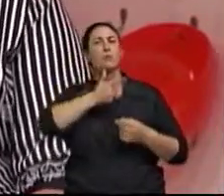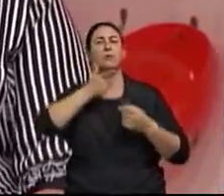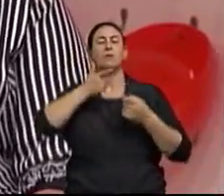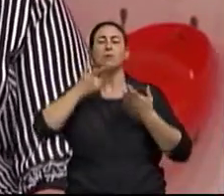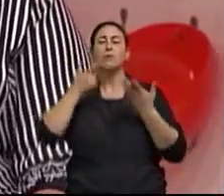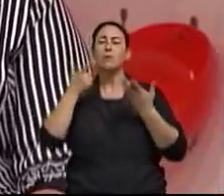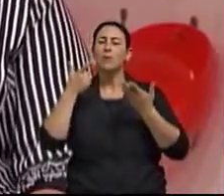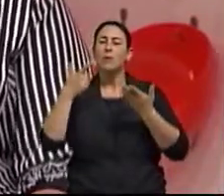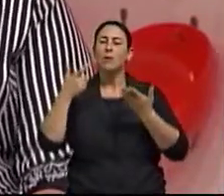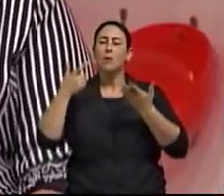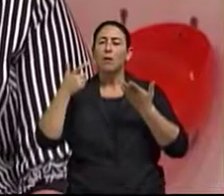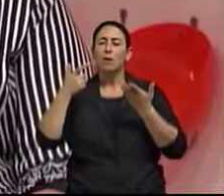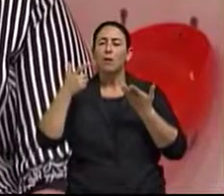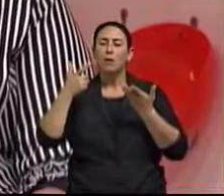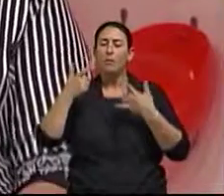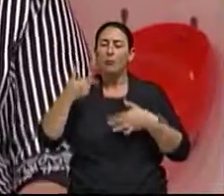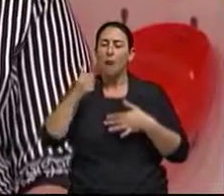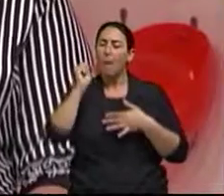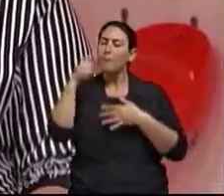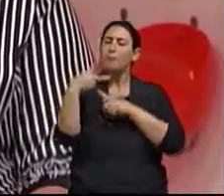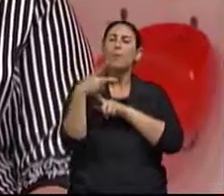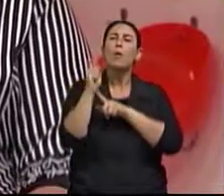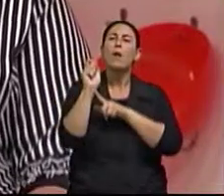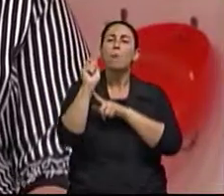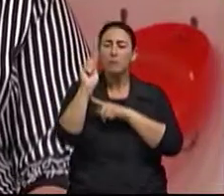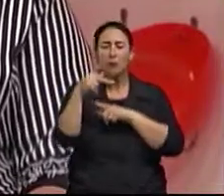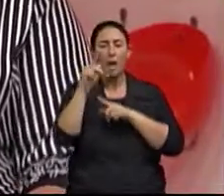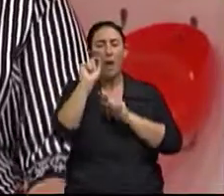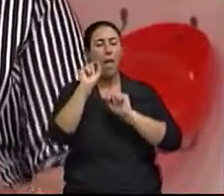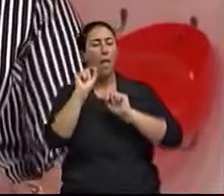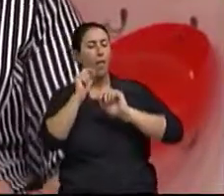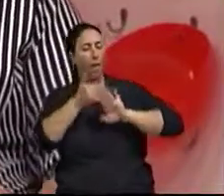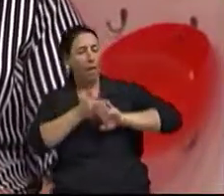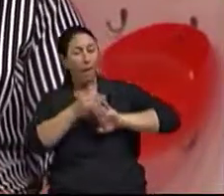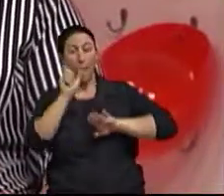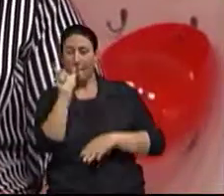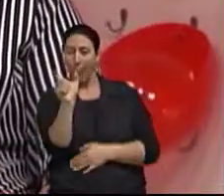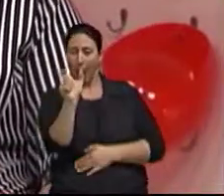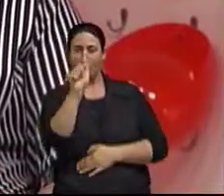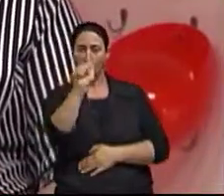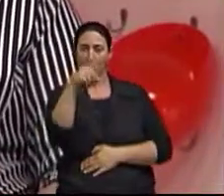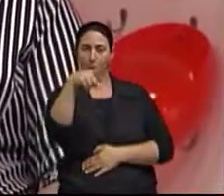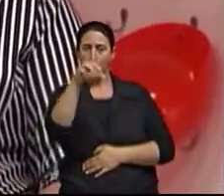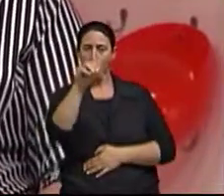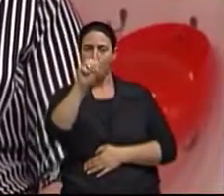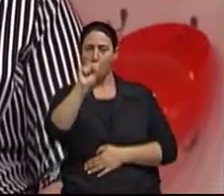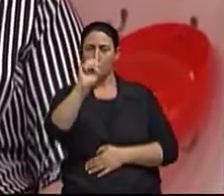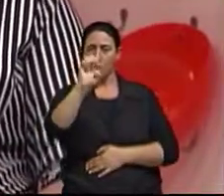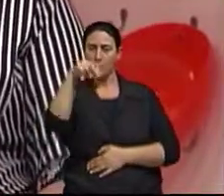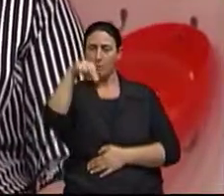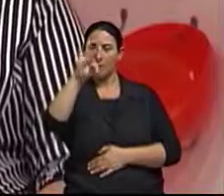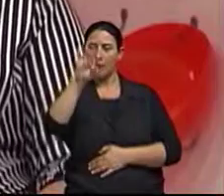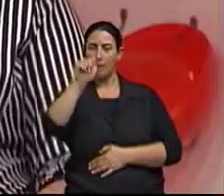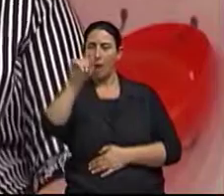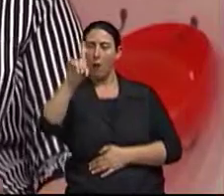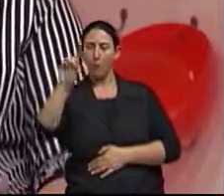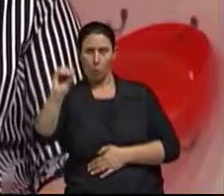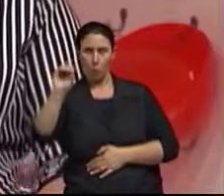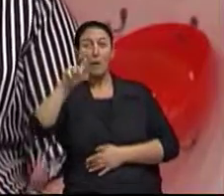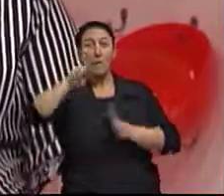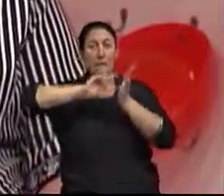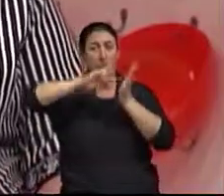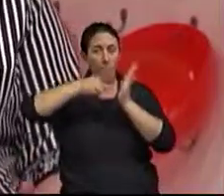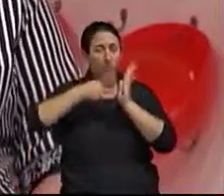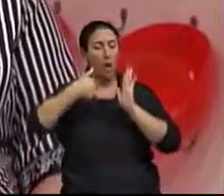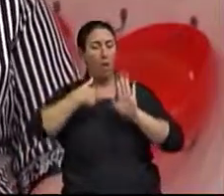uma palavra constituída, é uma das poucas palavras constituída de dois verbos. Eu me afasto para quê? Para ficar sentado. Então, já